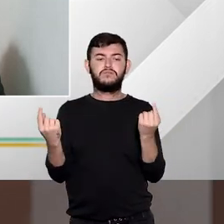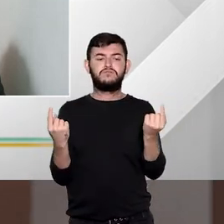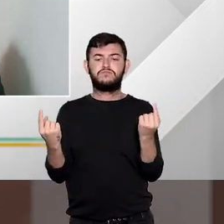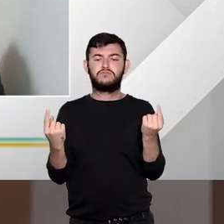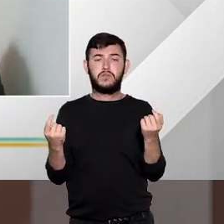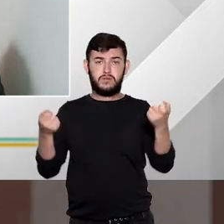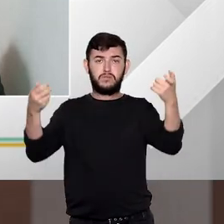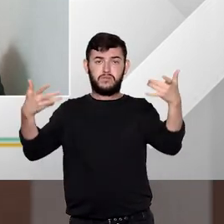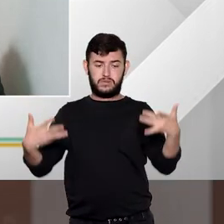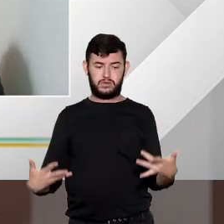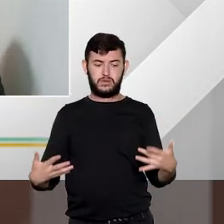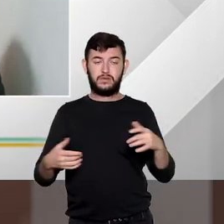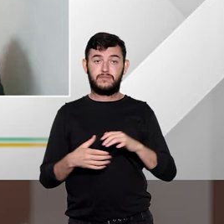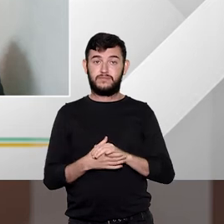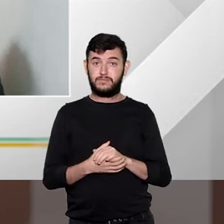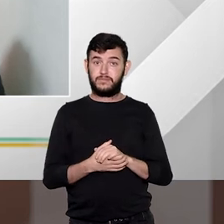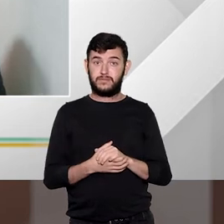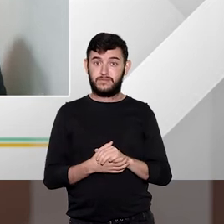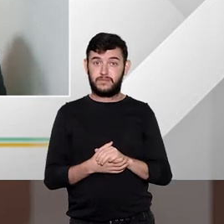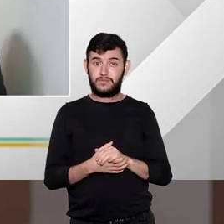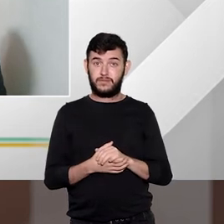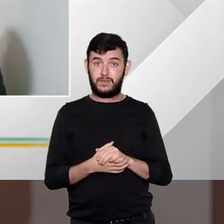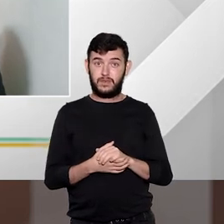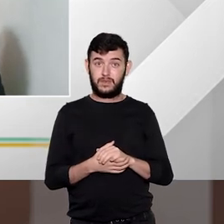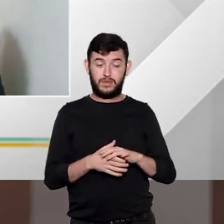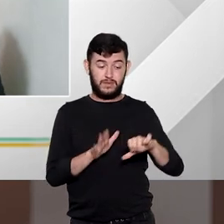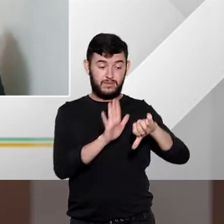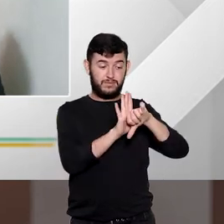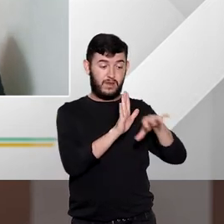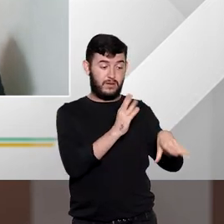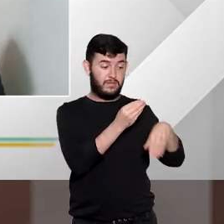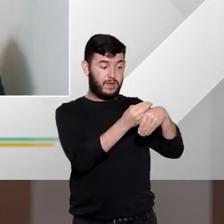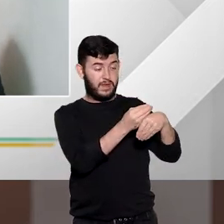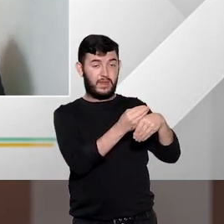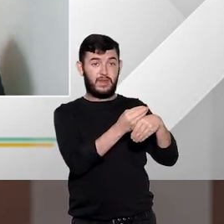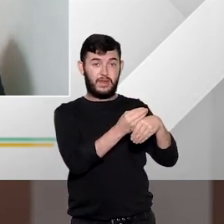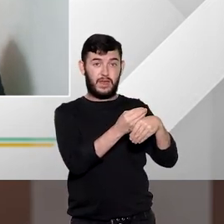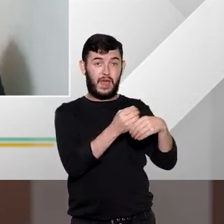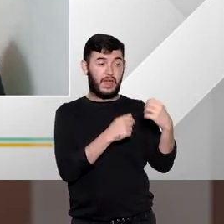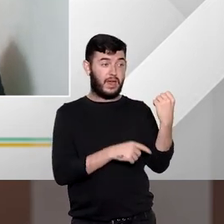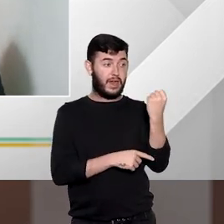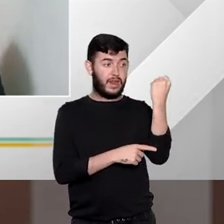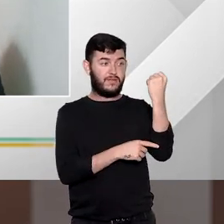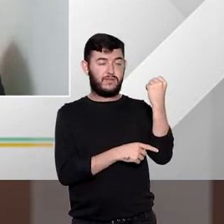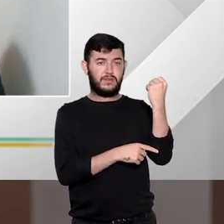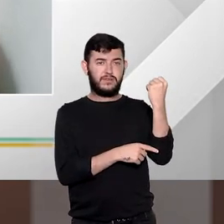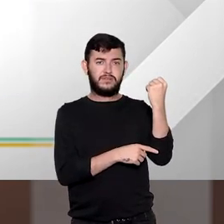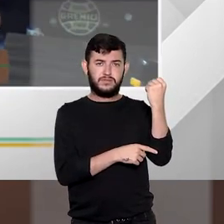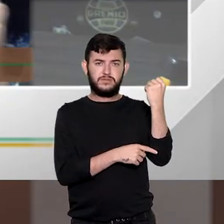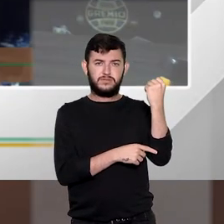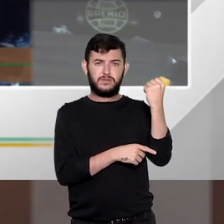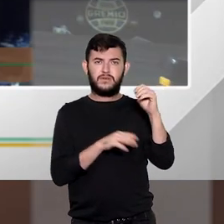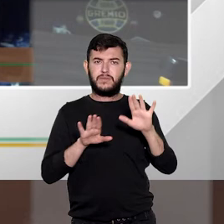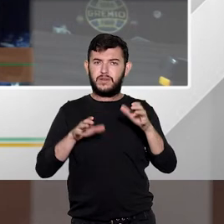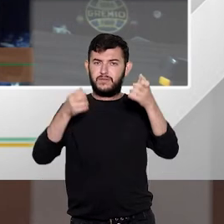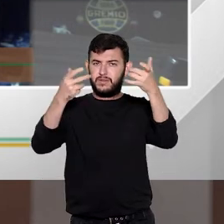A agravante genérica é aquela em que, primeiro, quando fala em reincidência genérica, o que é reincidência? Reincidência é o sujeito de